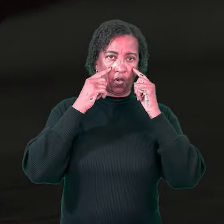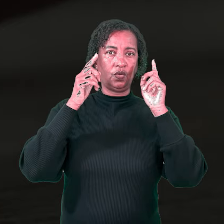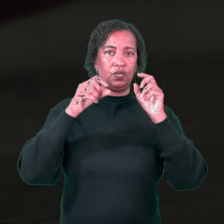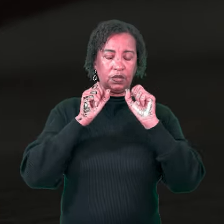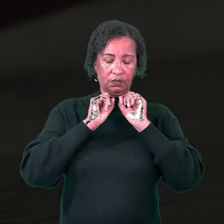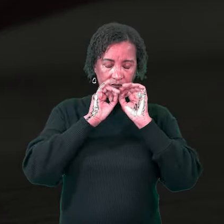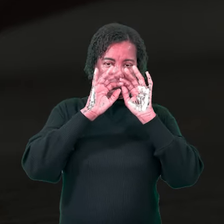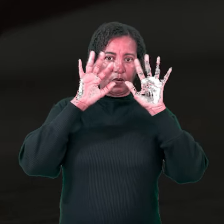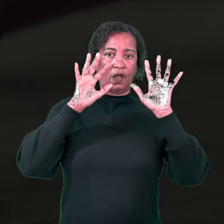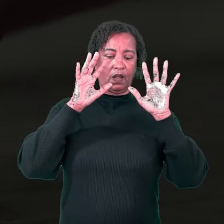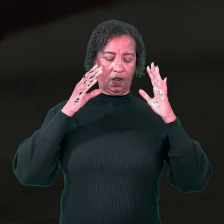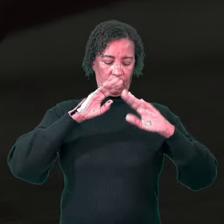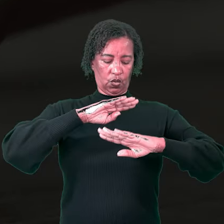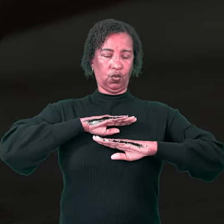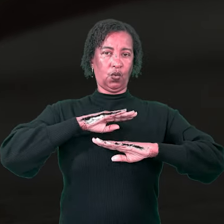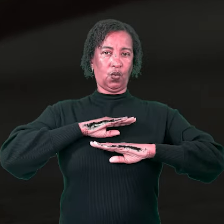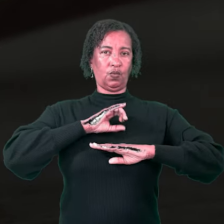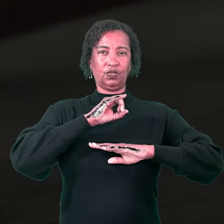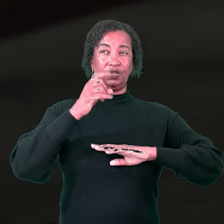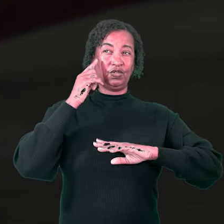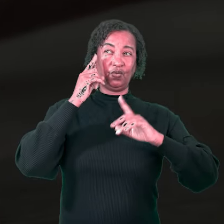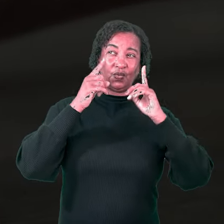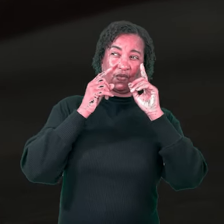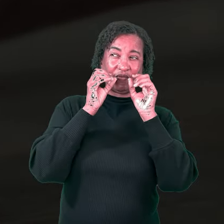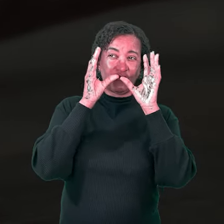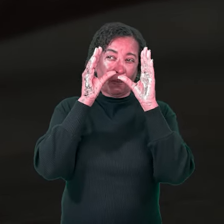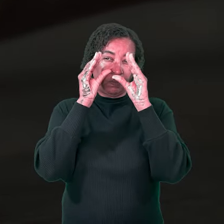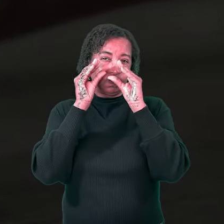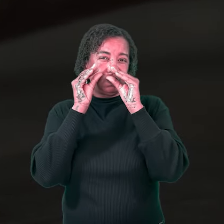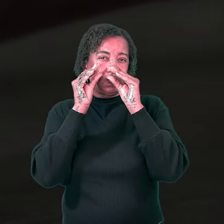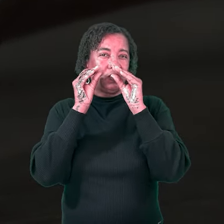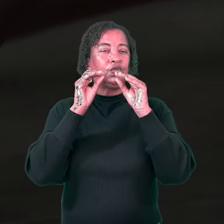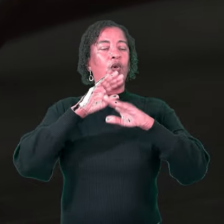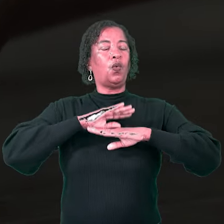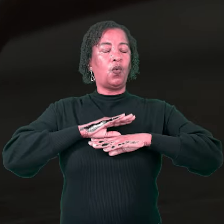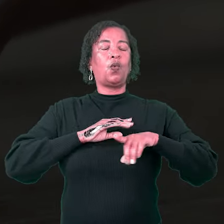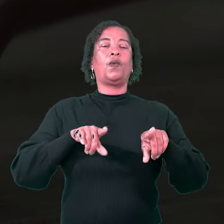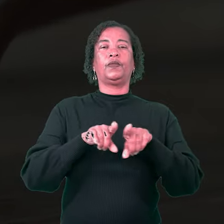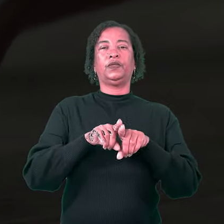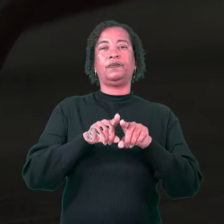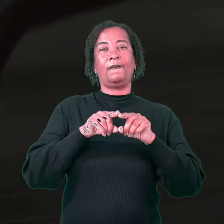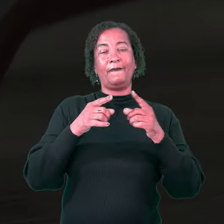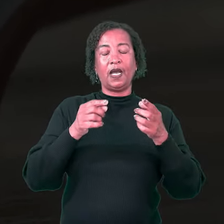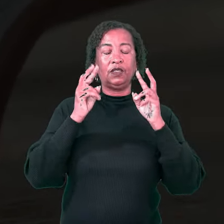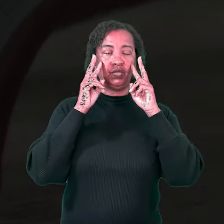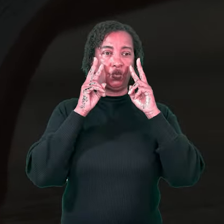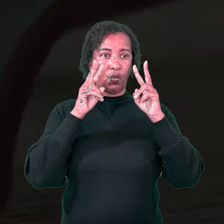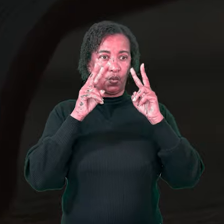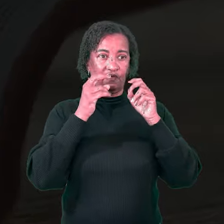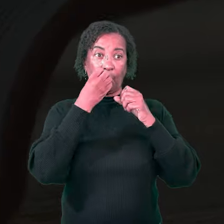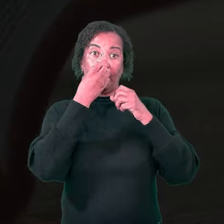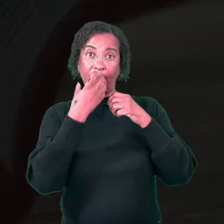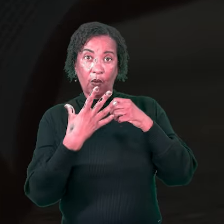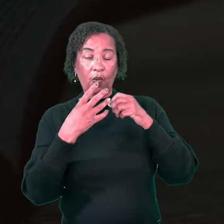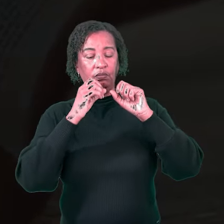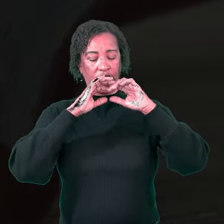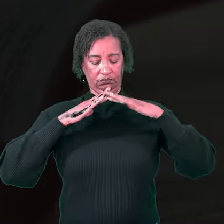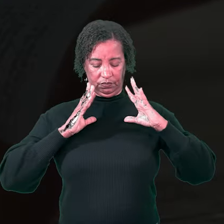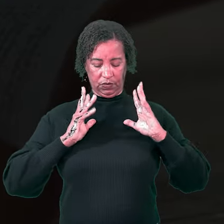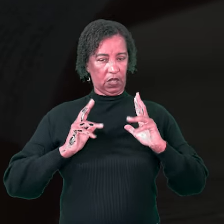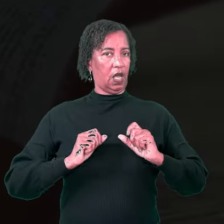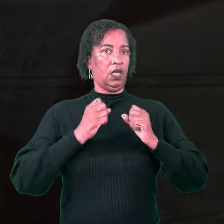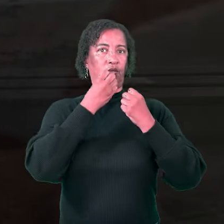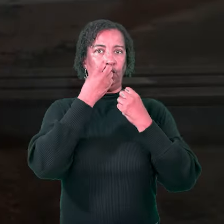Se os seus olhos forem bons, todo o seu corpo será cheio de luz. Mas, se seus olhos forem maus, todo o corpo será cheio de